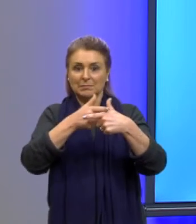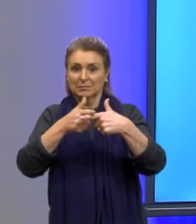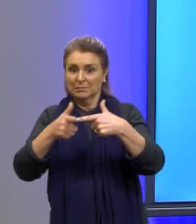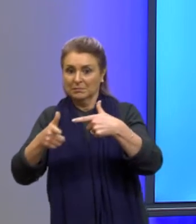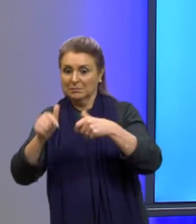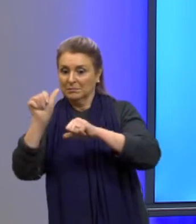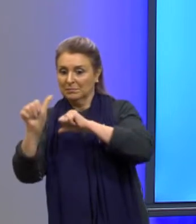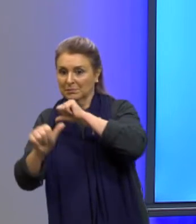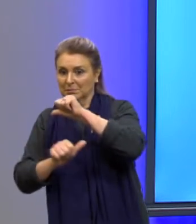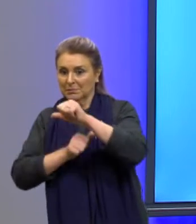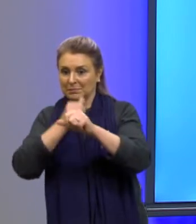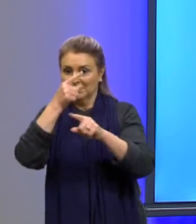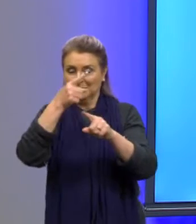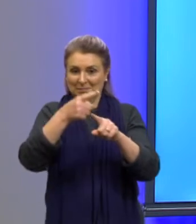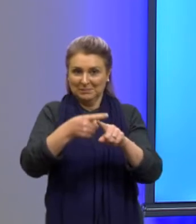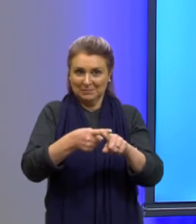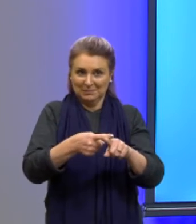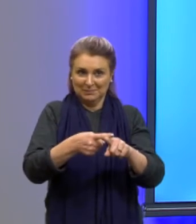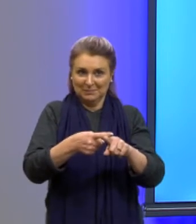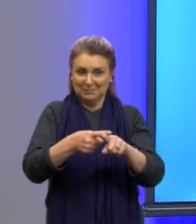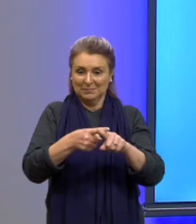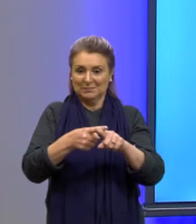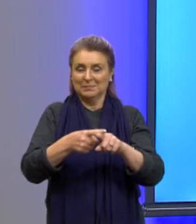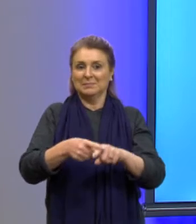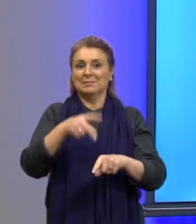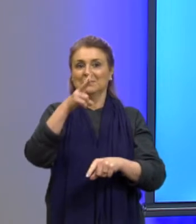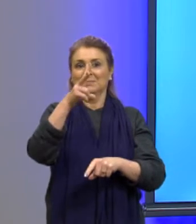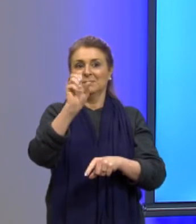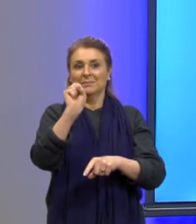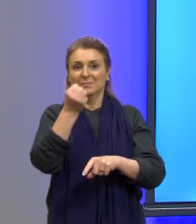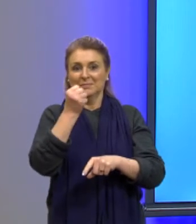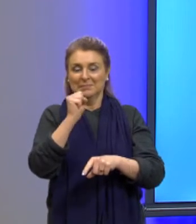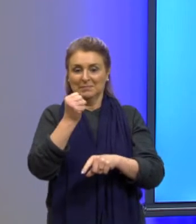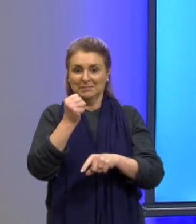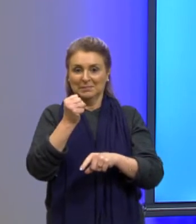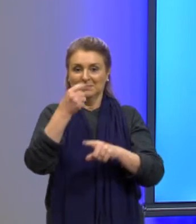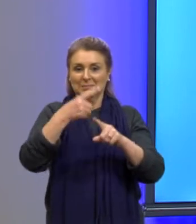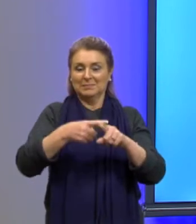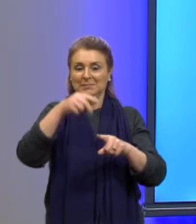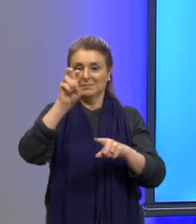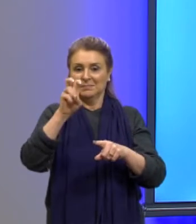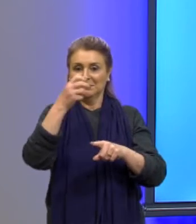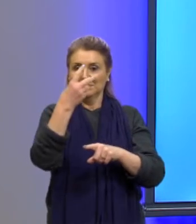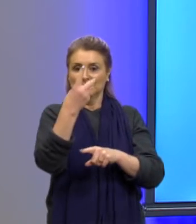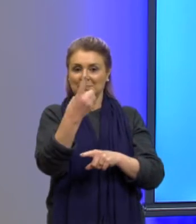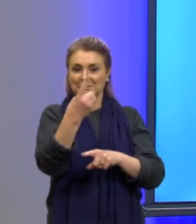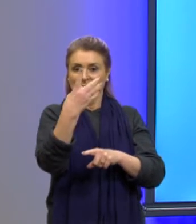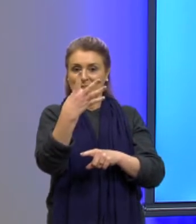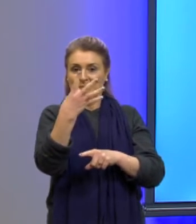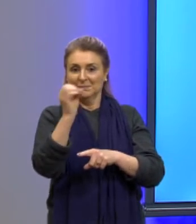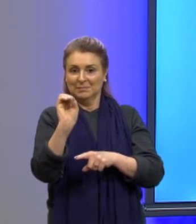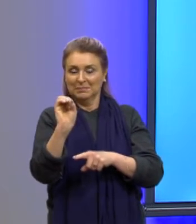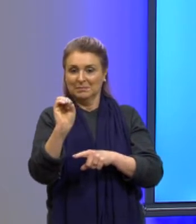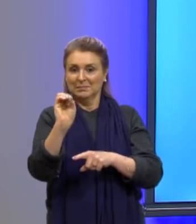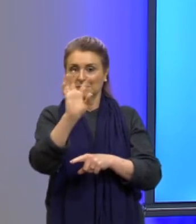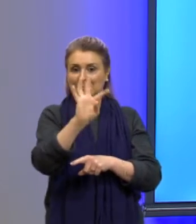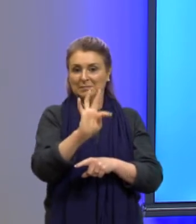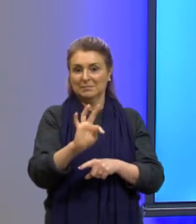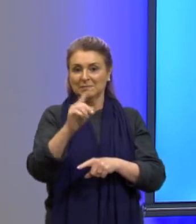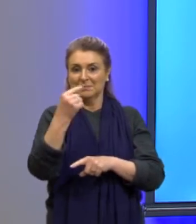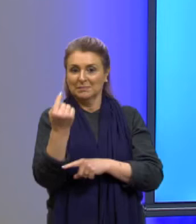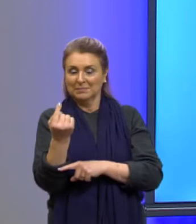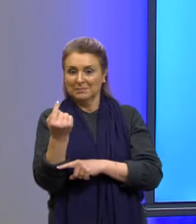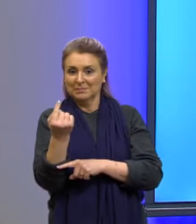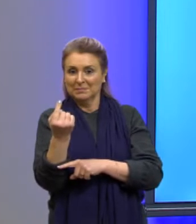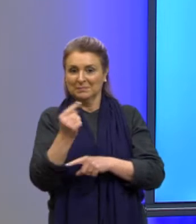multiplicando 28 vezes 5 140. O 7 que havia ficado do lado do T1 passa dividindo